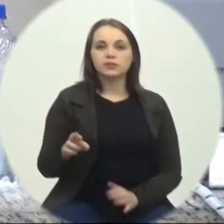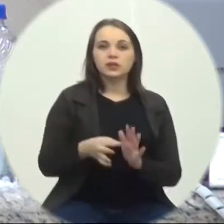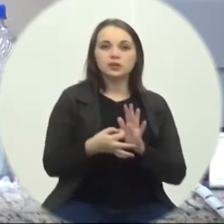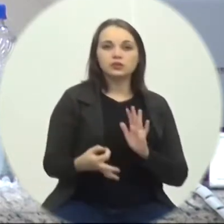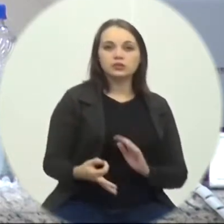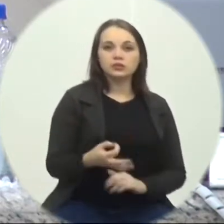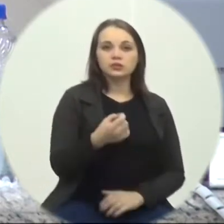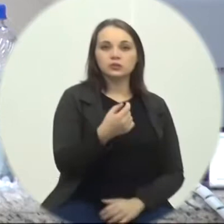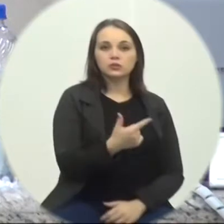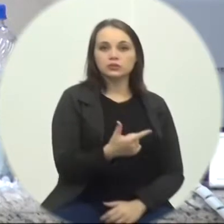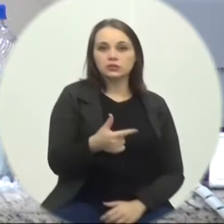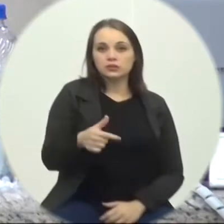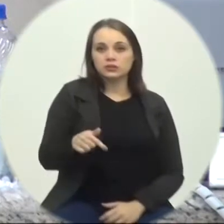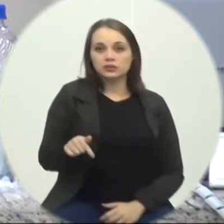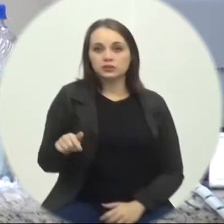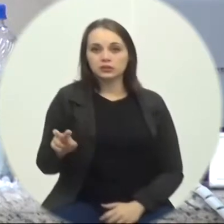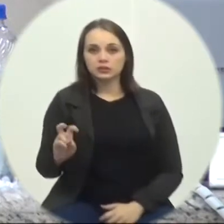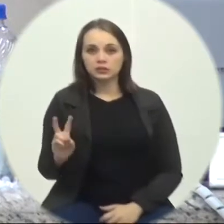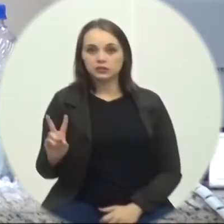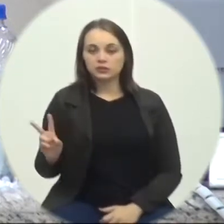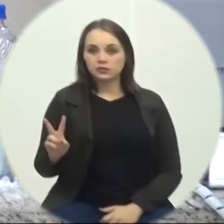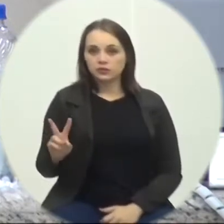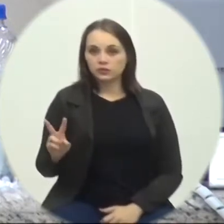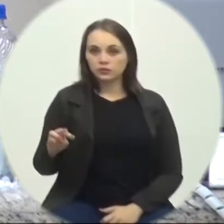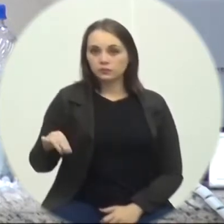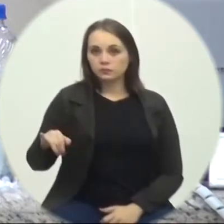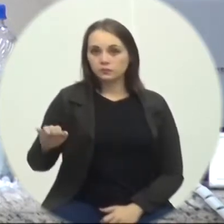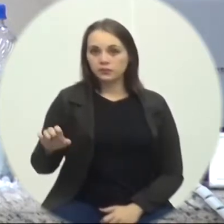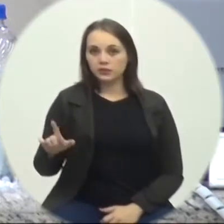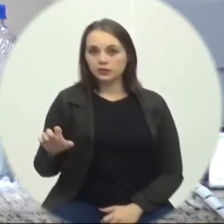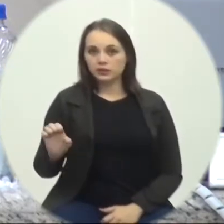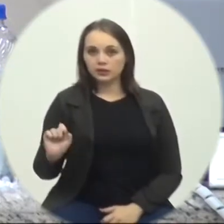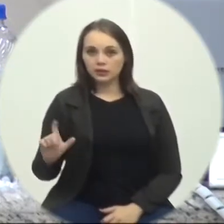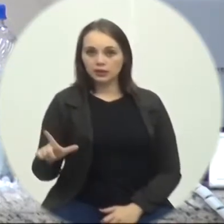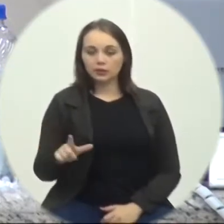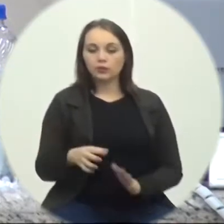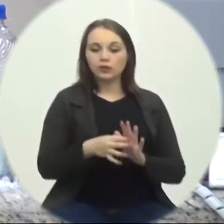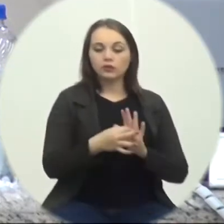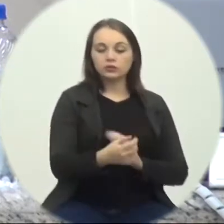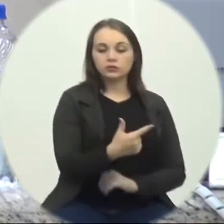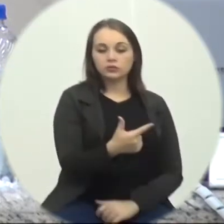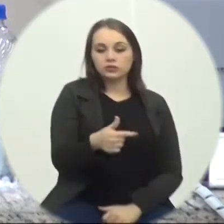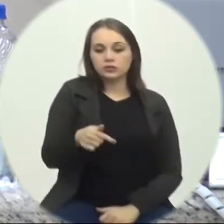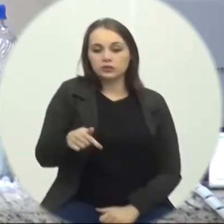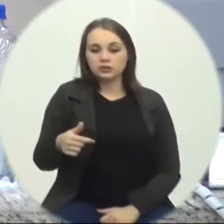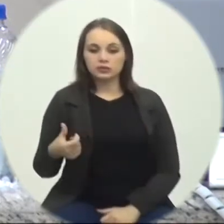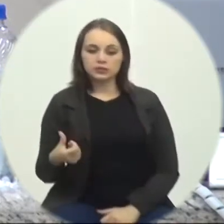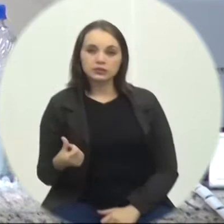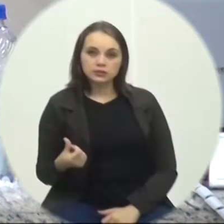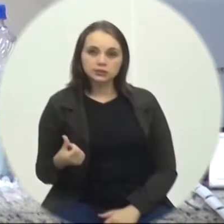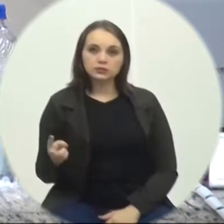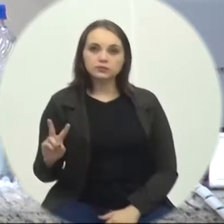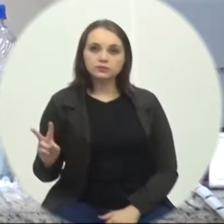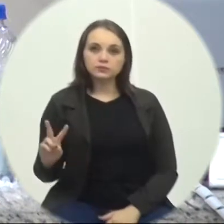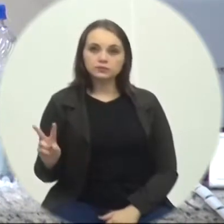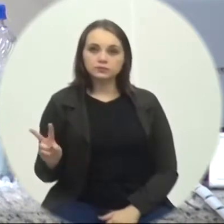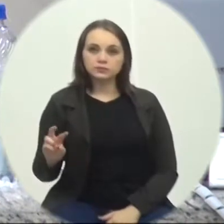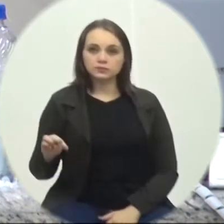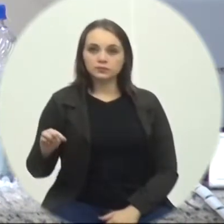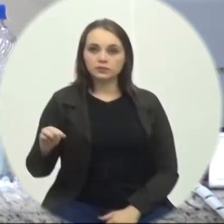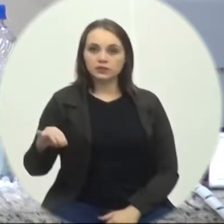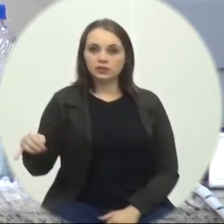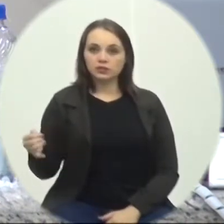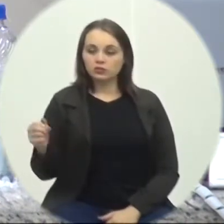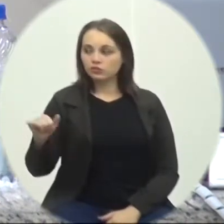Indicação 275 e 21 de autoria do vereador Miguel Pierini. Indicação 276 e 21 de autoria do vereador